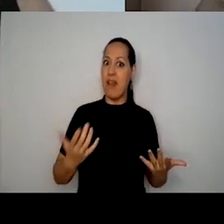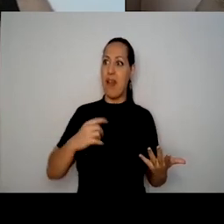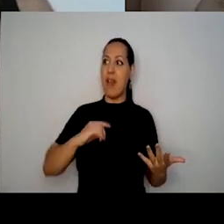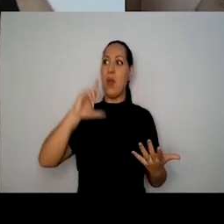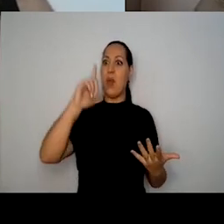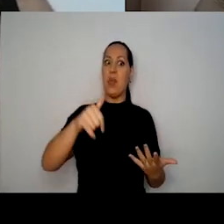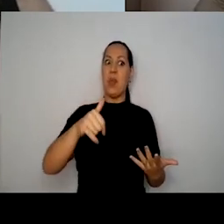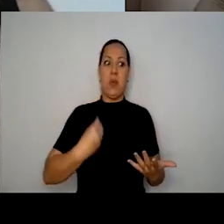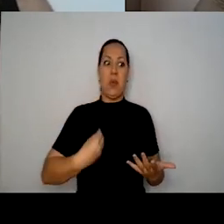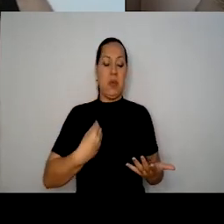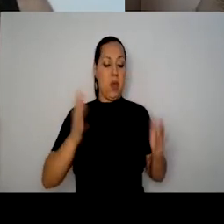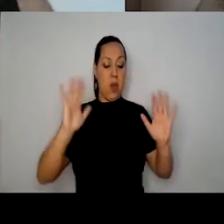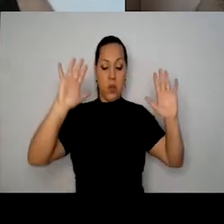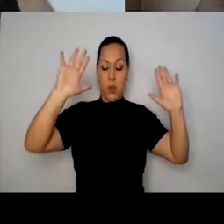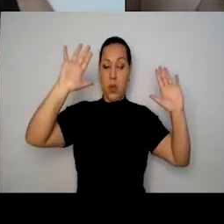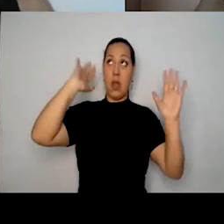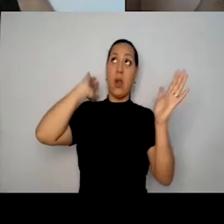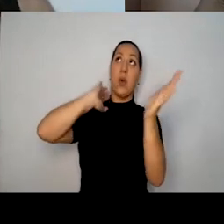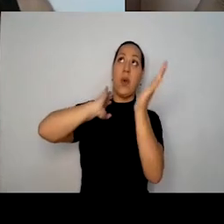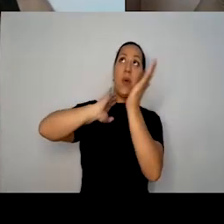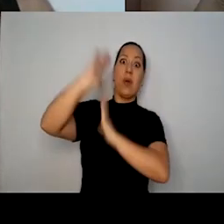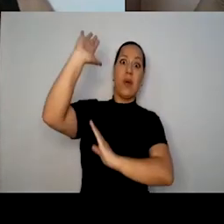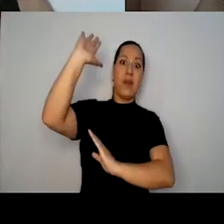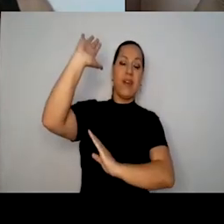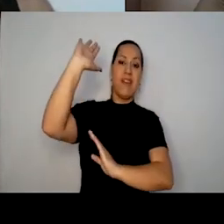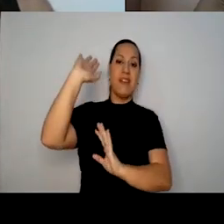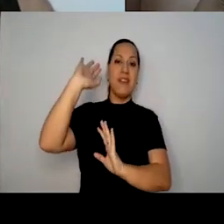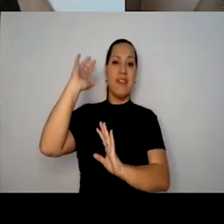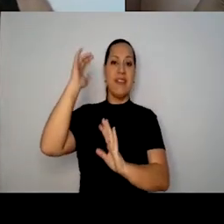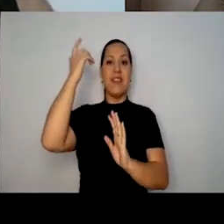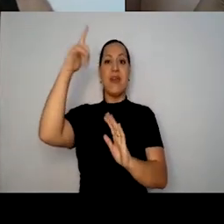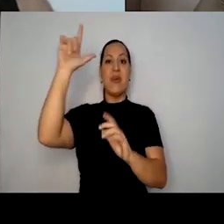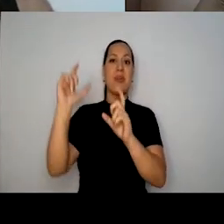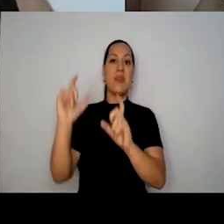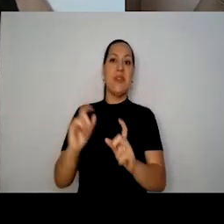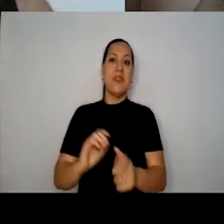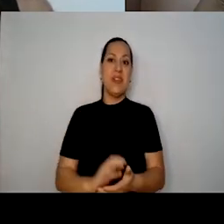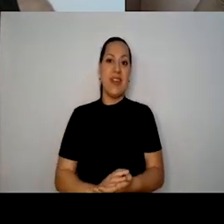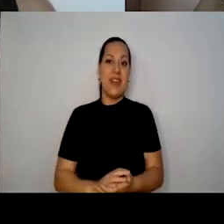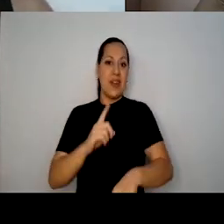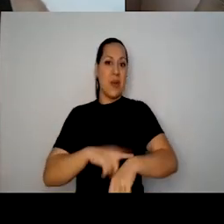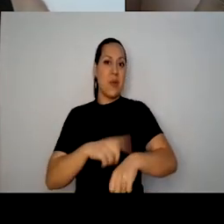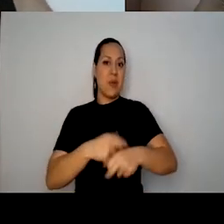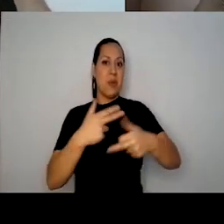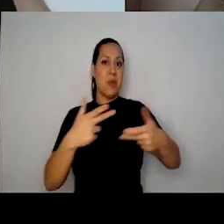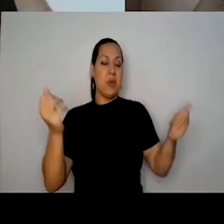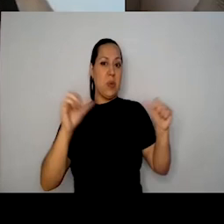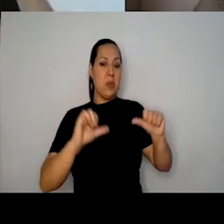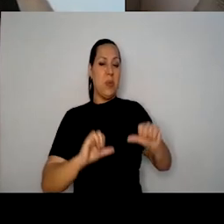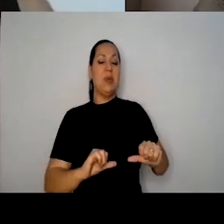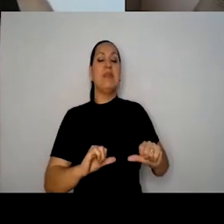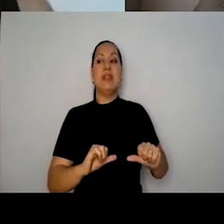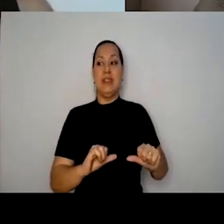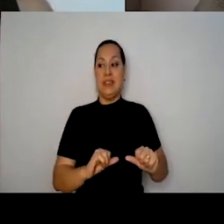Eu quero já ter, ó, sartado fora. Entendeu? O negócio vai ser profundo.